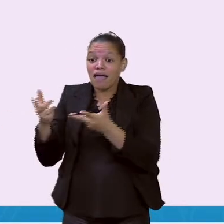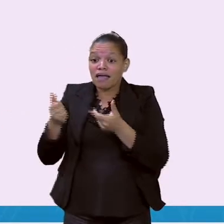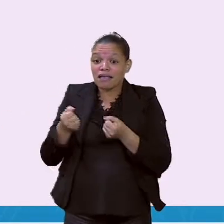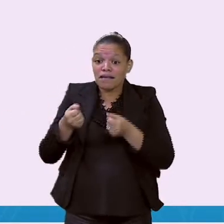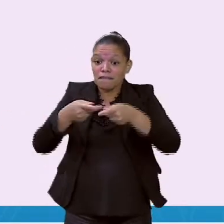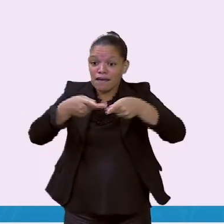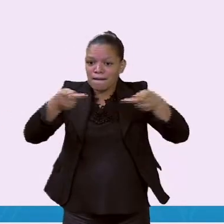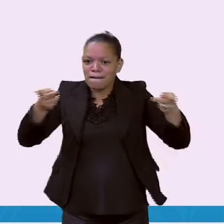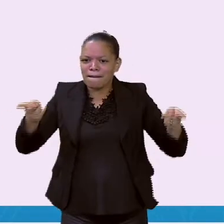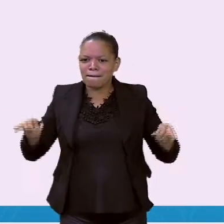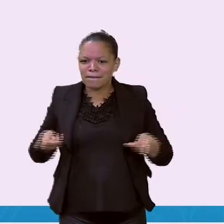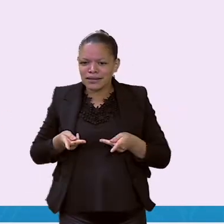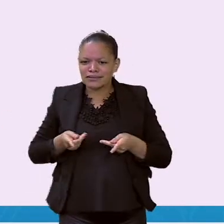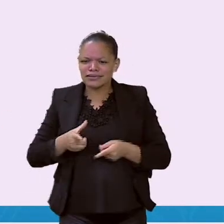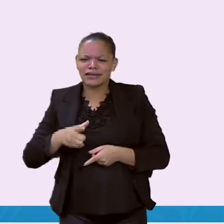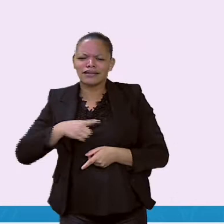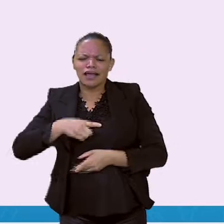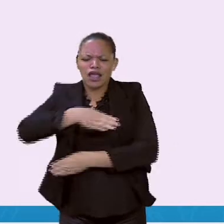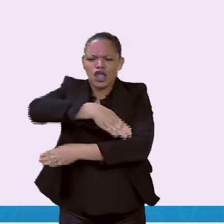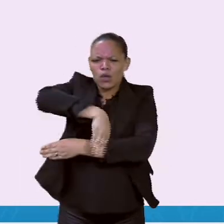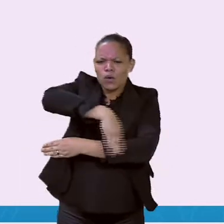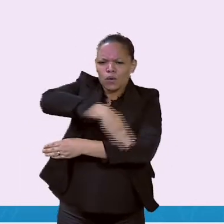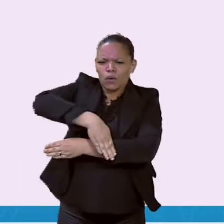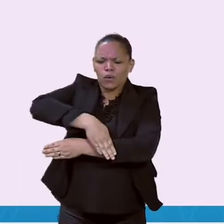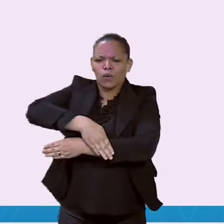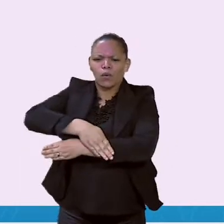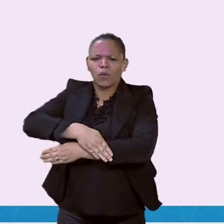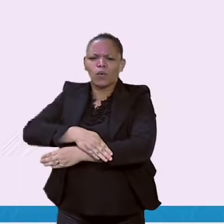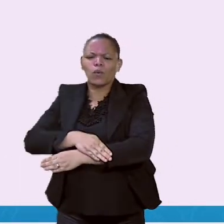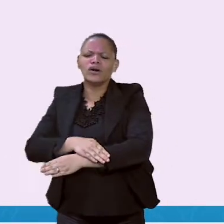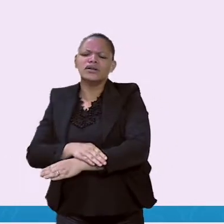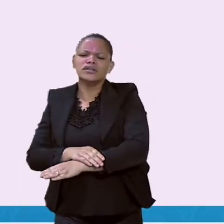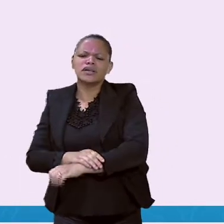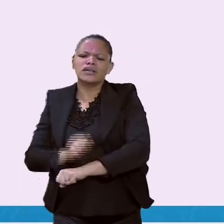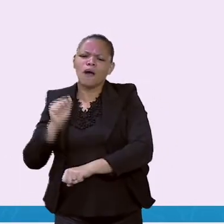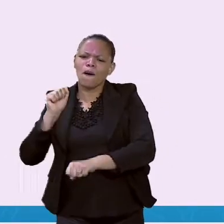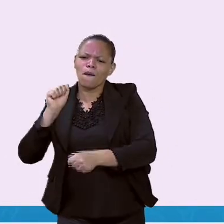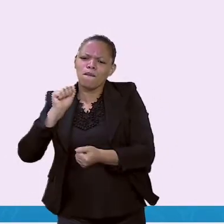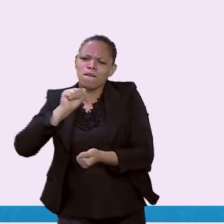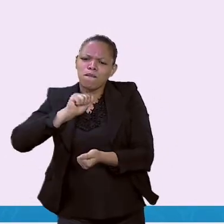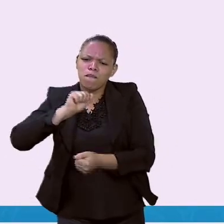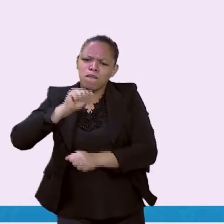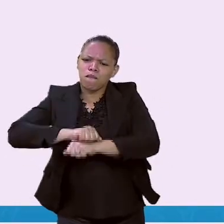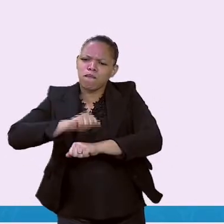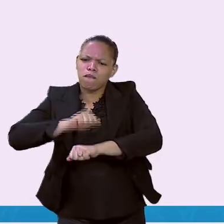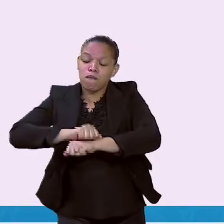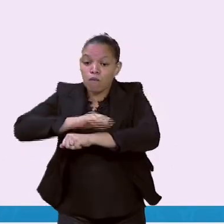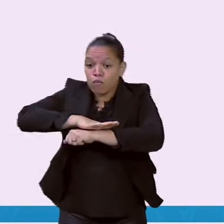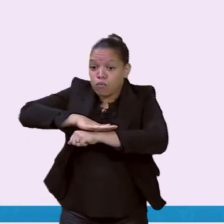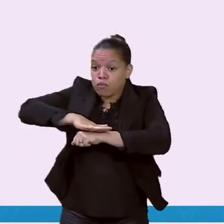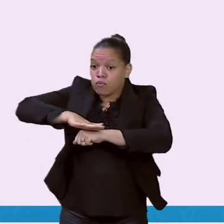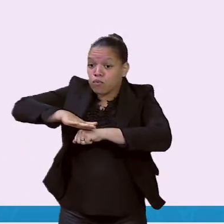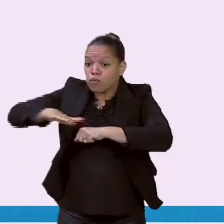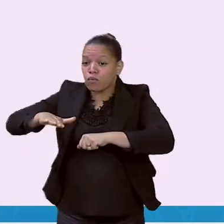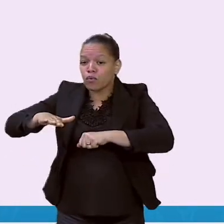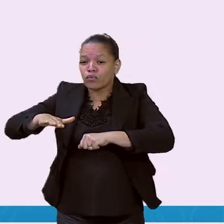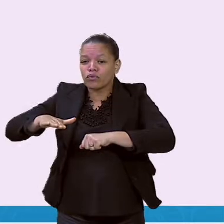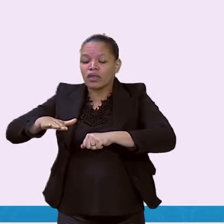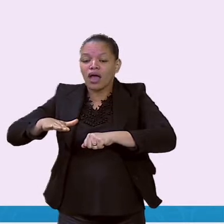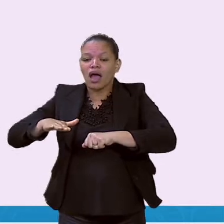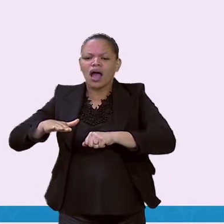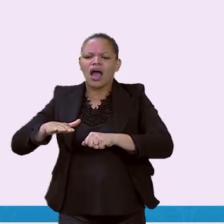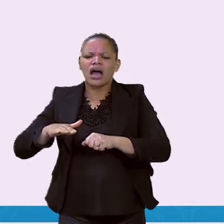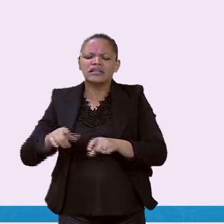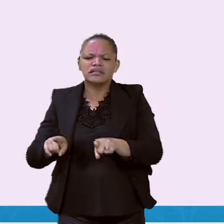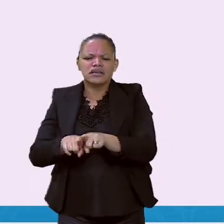ruas que são de terra. Quase todas as ruas são asfaltadas. Só poucas ruas são